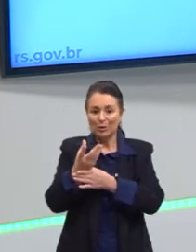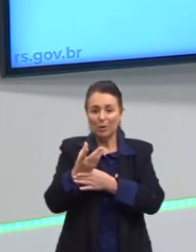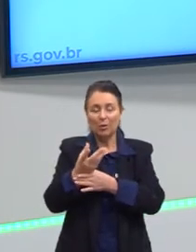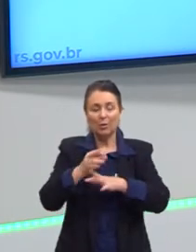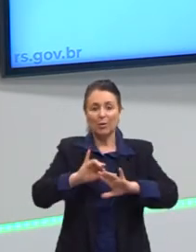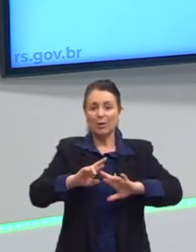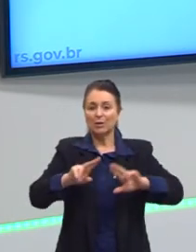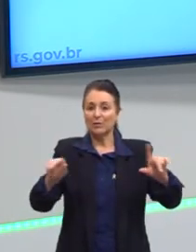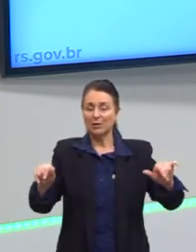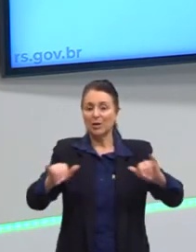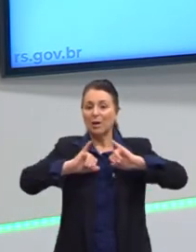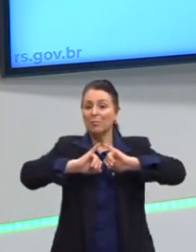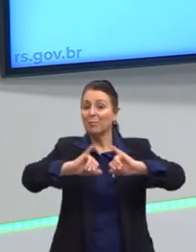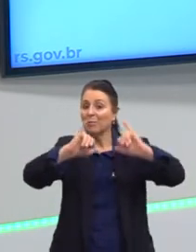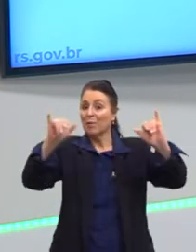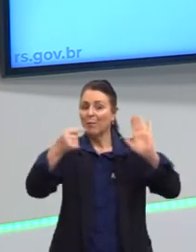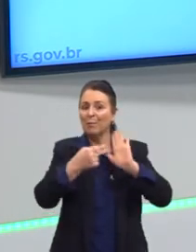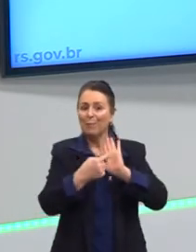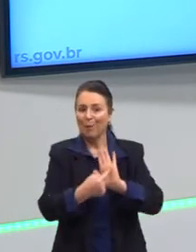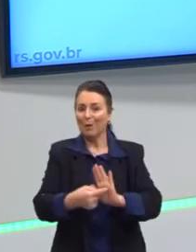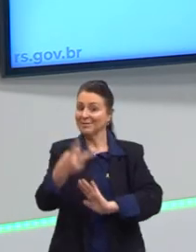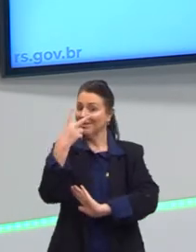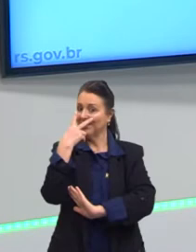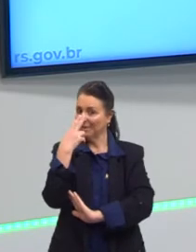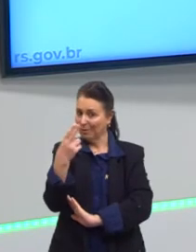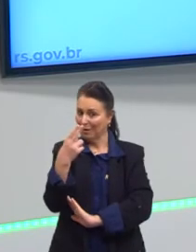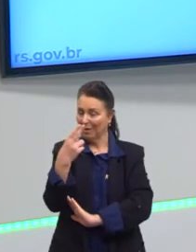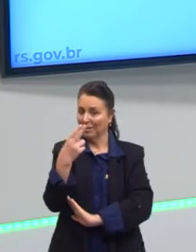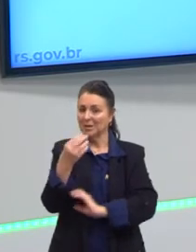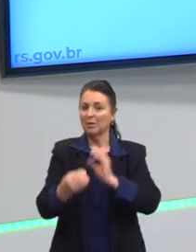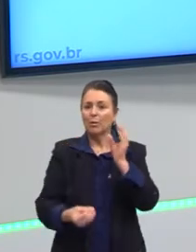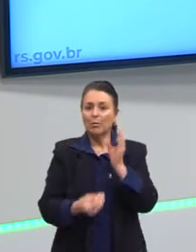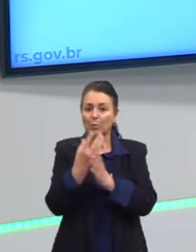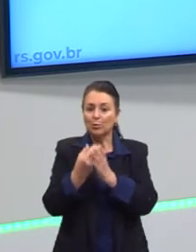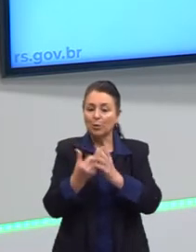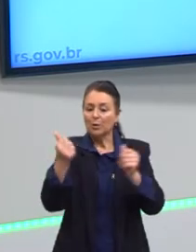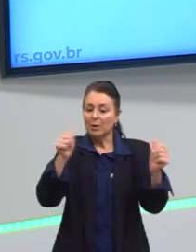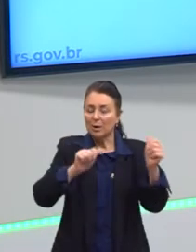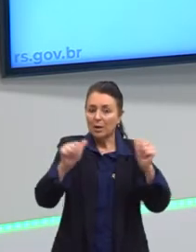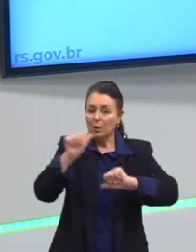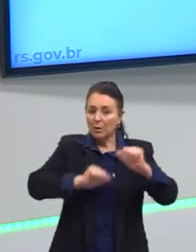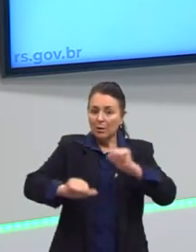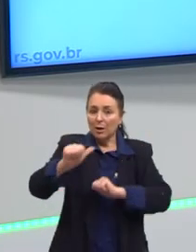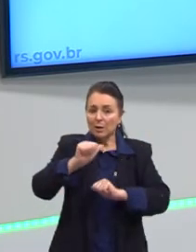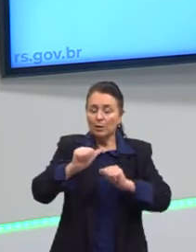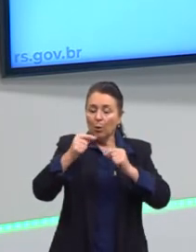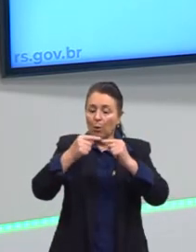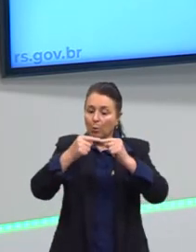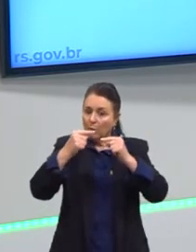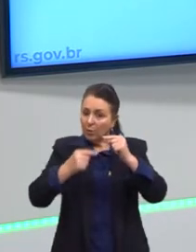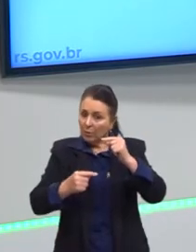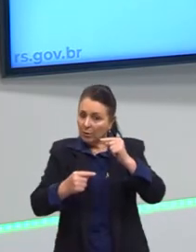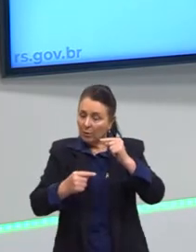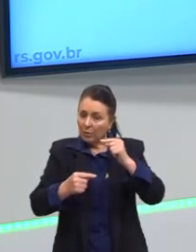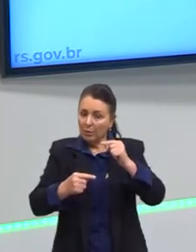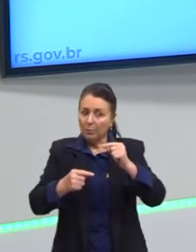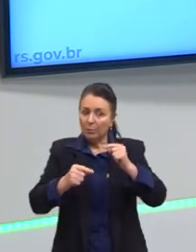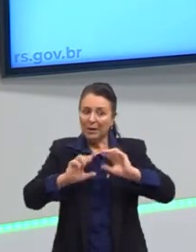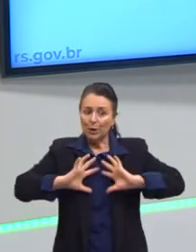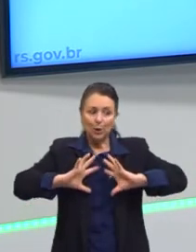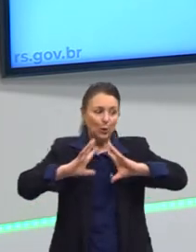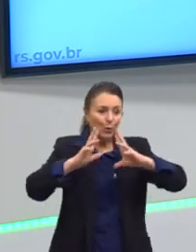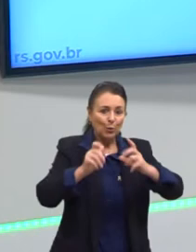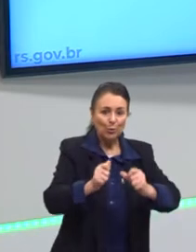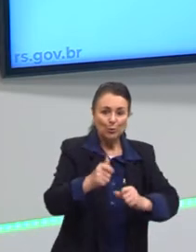propaganda, há também esse processo de uma produção, seja de qualidade ou inferior, para que todo mundo possa ter acesso,